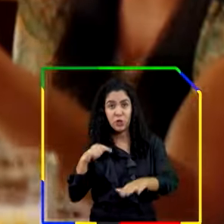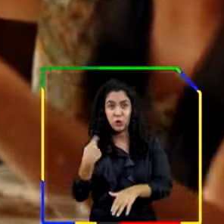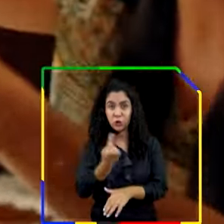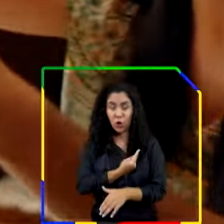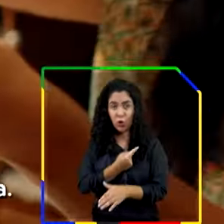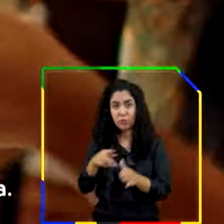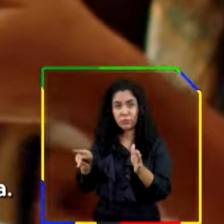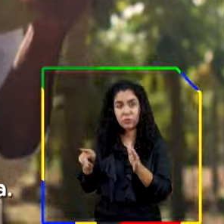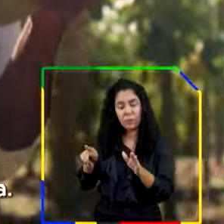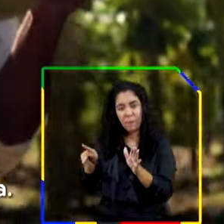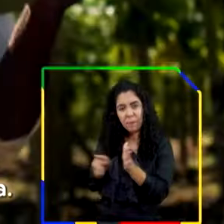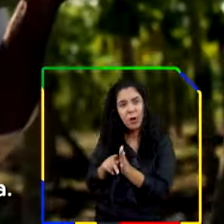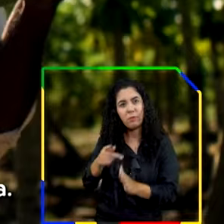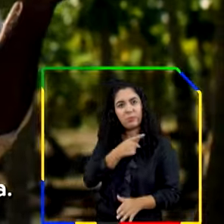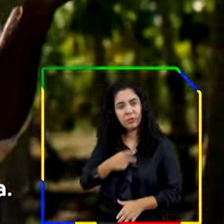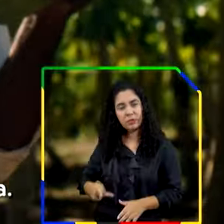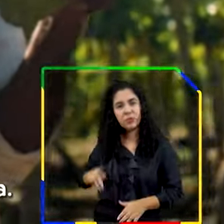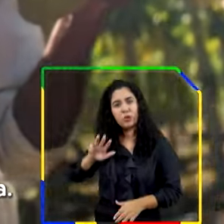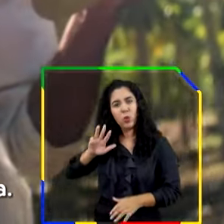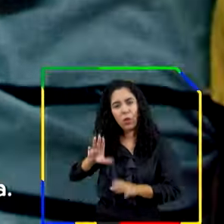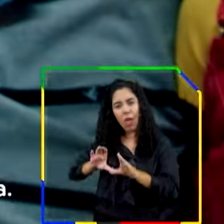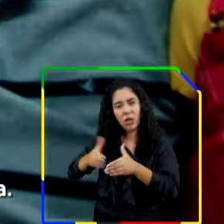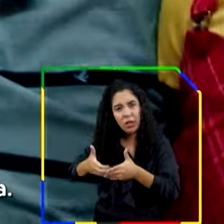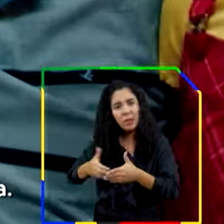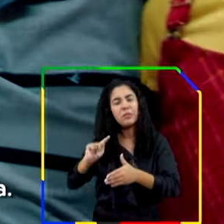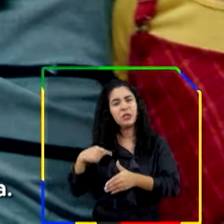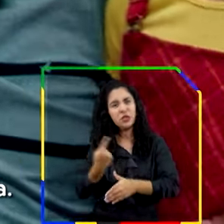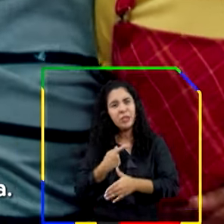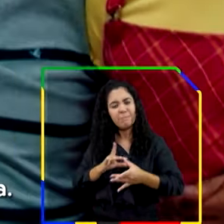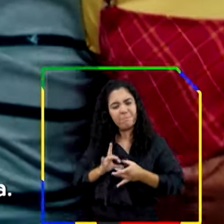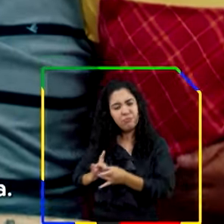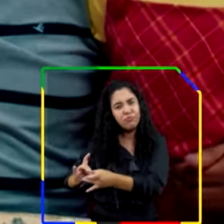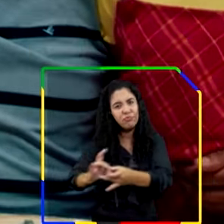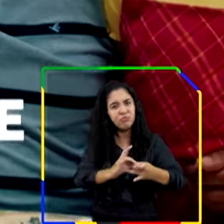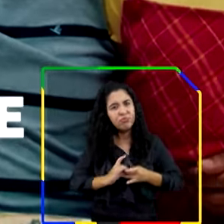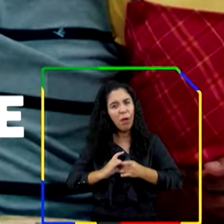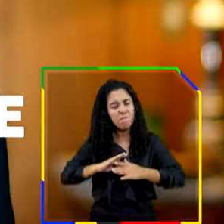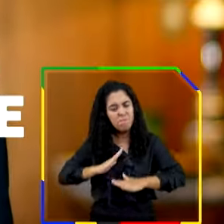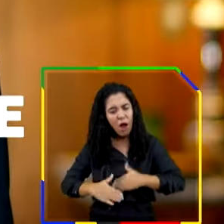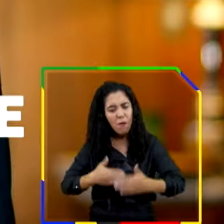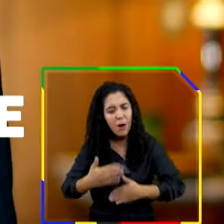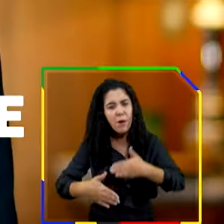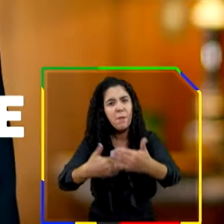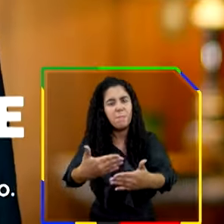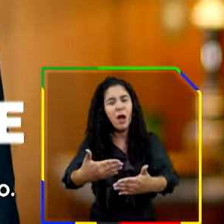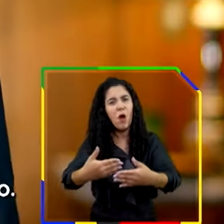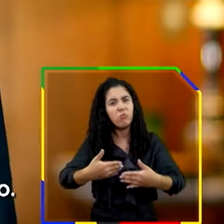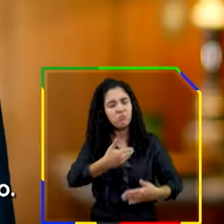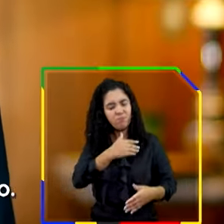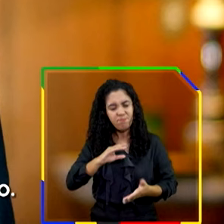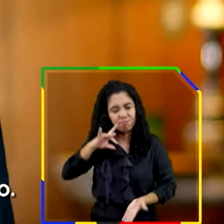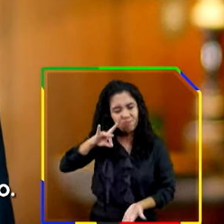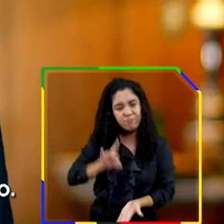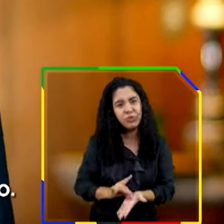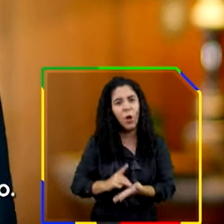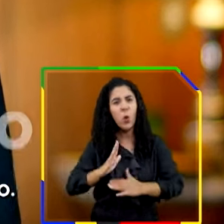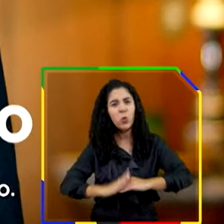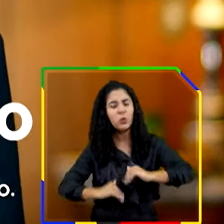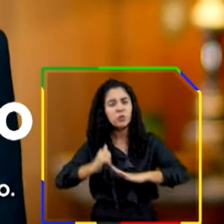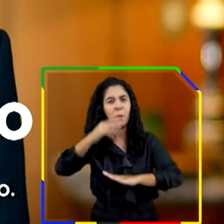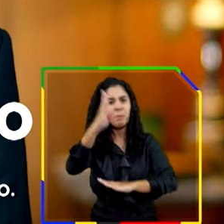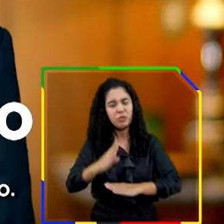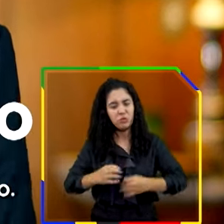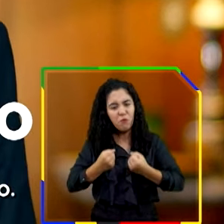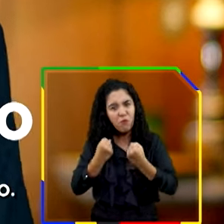presidente Lula é parceiro de cada família brasileira nessa caminhada. Com o governo eficiente, estamos construindo um Brasil